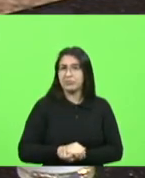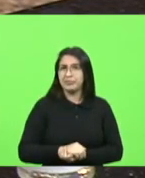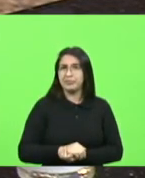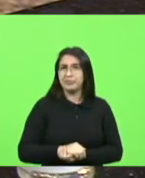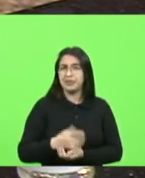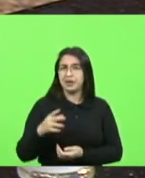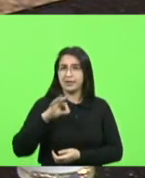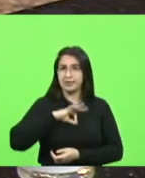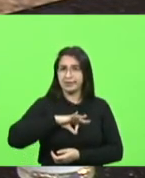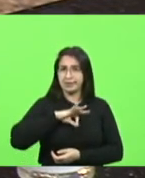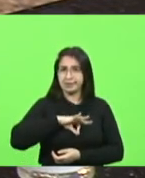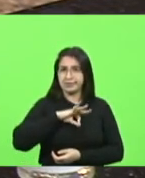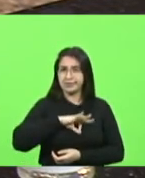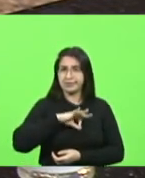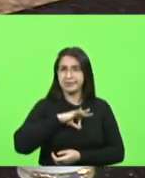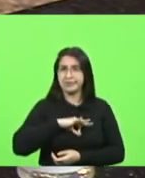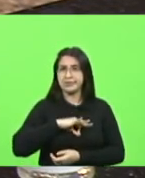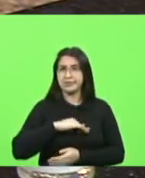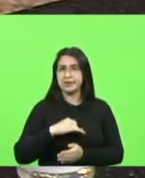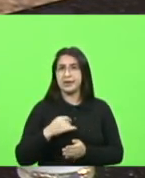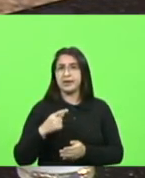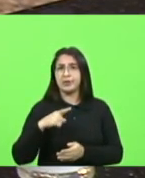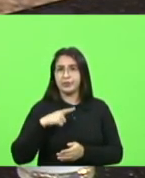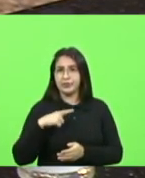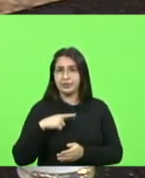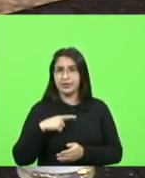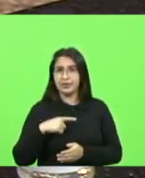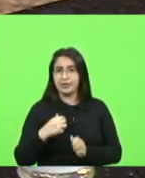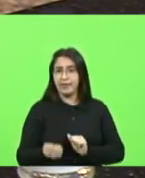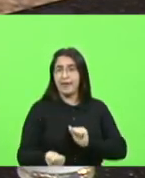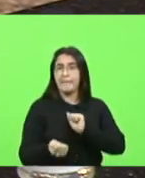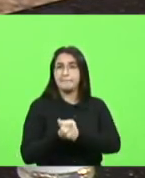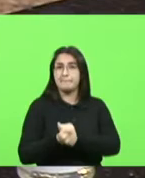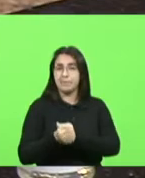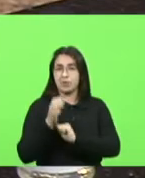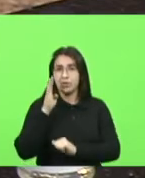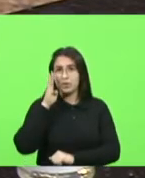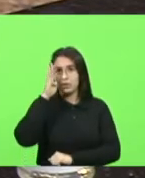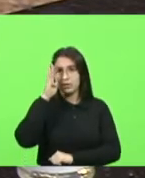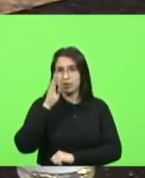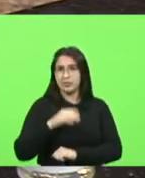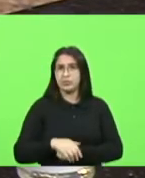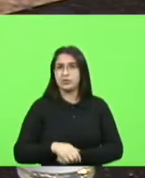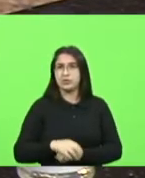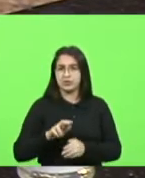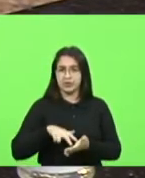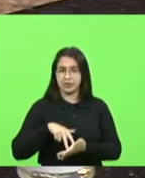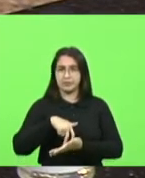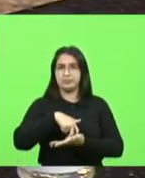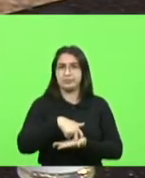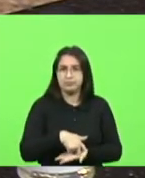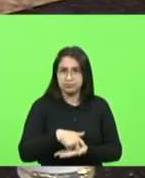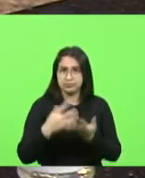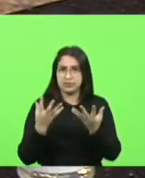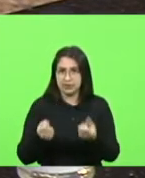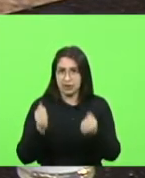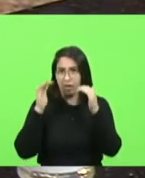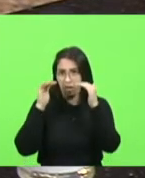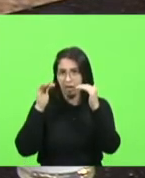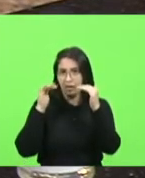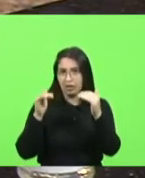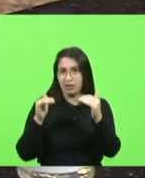armadas brasileiras que a instituição de maior credibilidade do país iria dobrar os joelhos ficar de quatro para uma ditadura